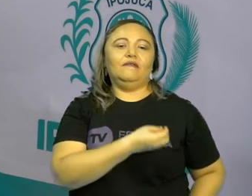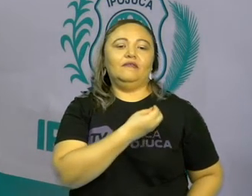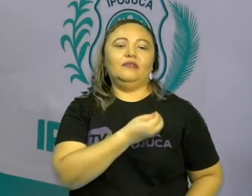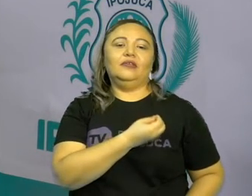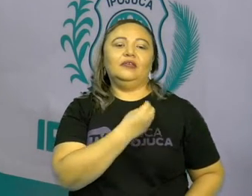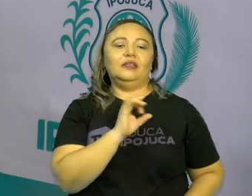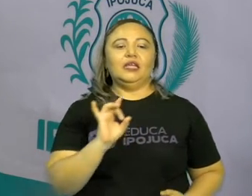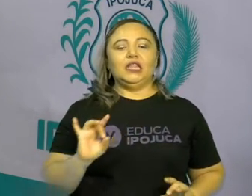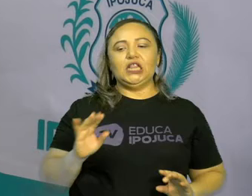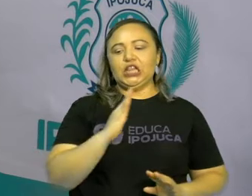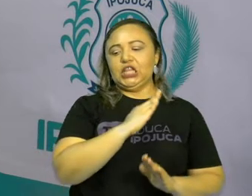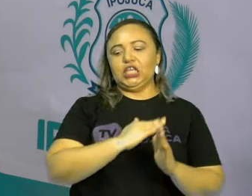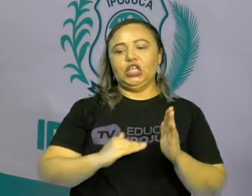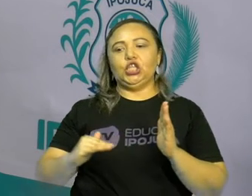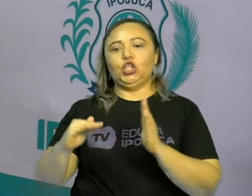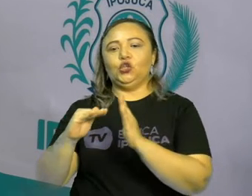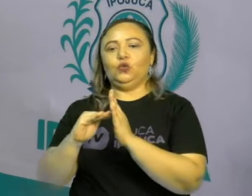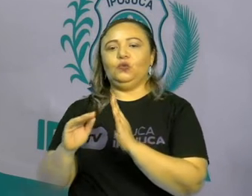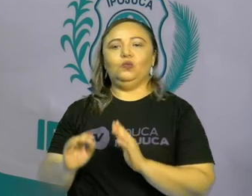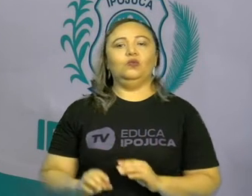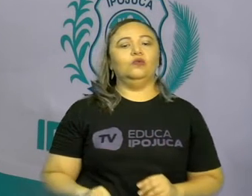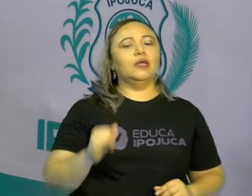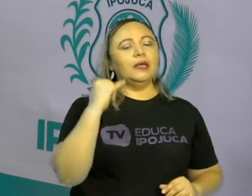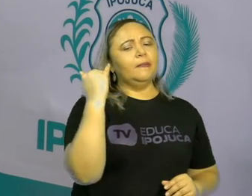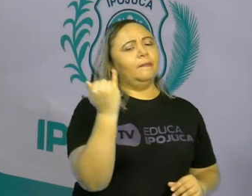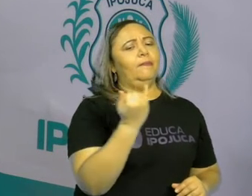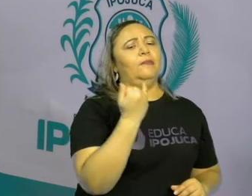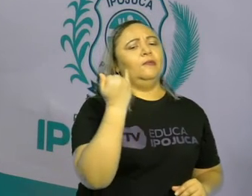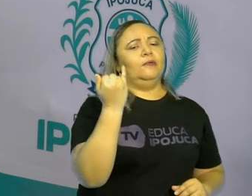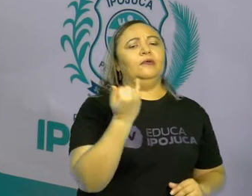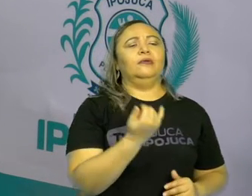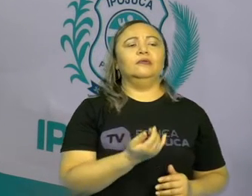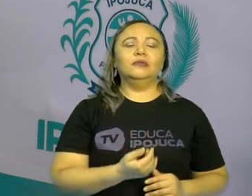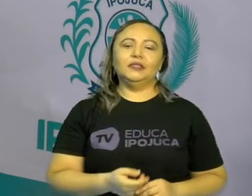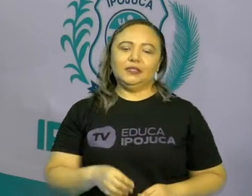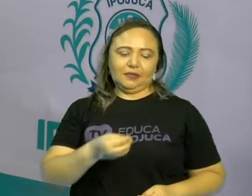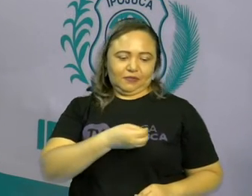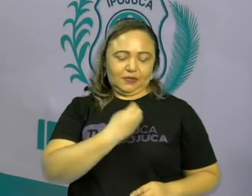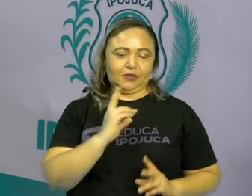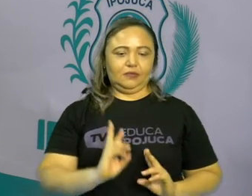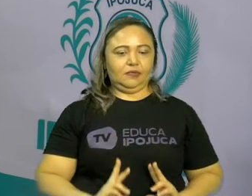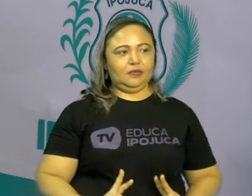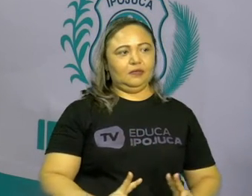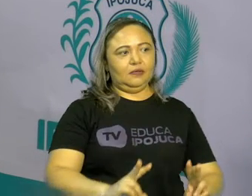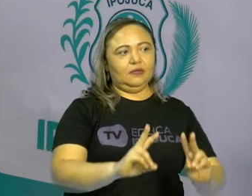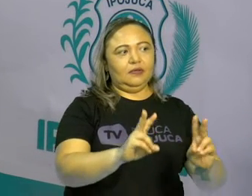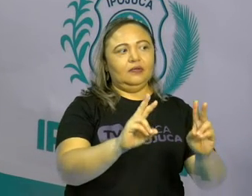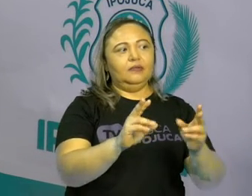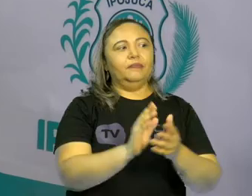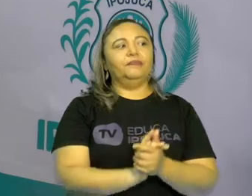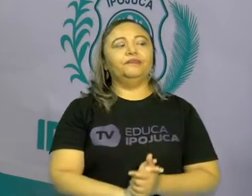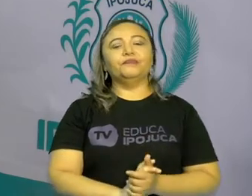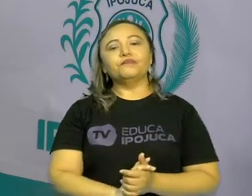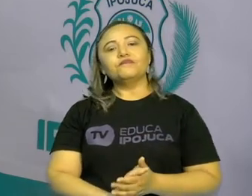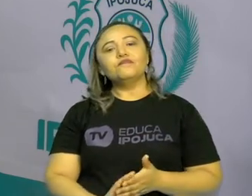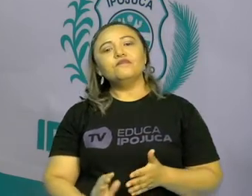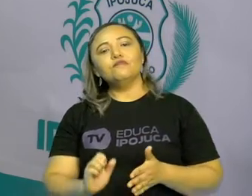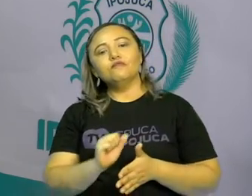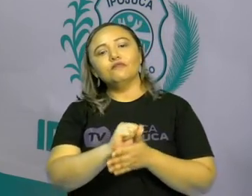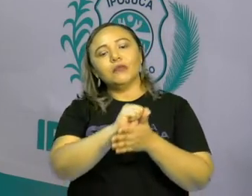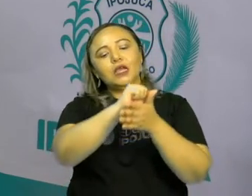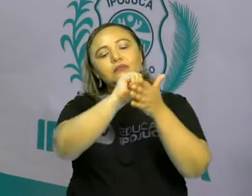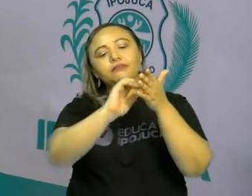vida, fazem parte e são importantes para a nossa sobrevivência. E vamos lá para o nosso